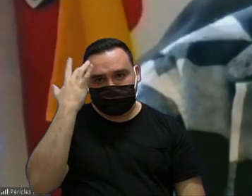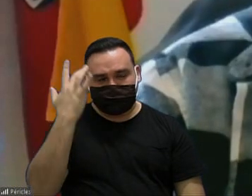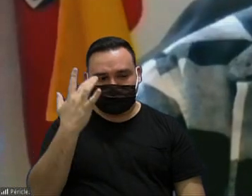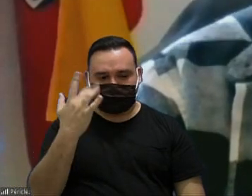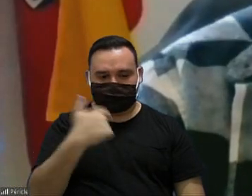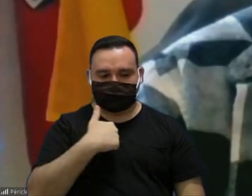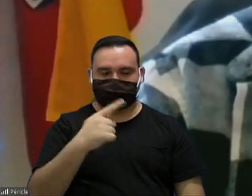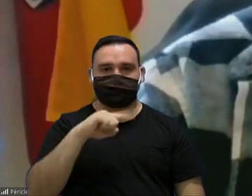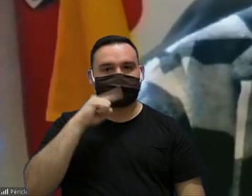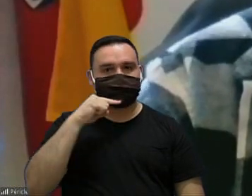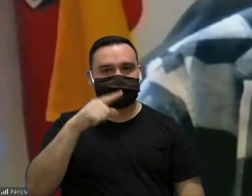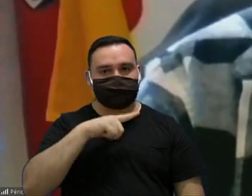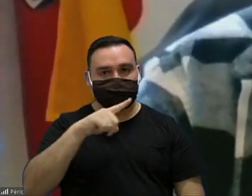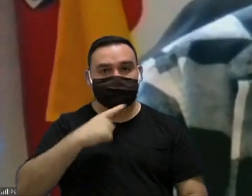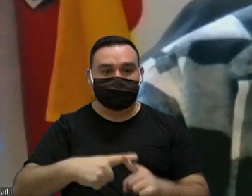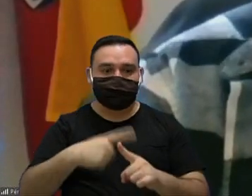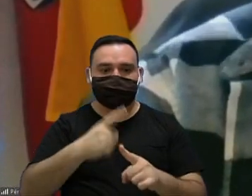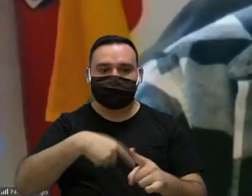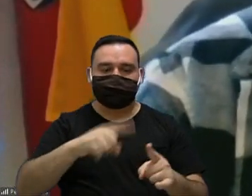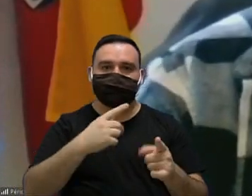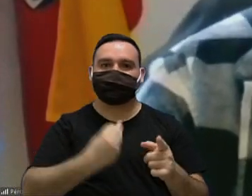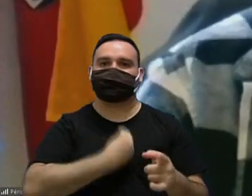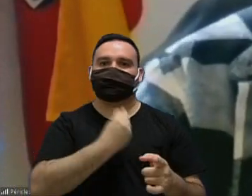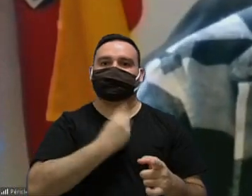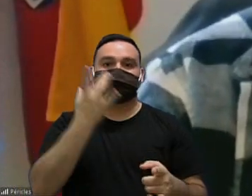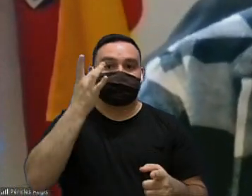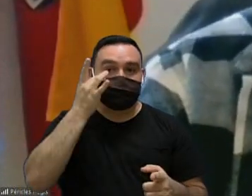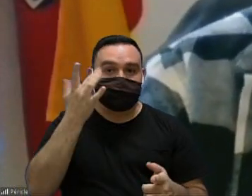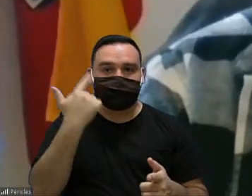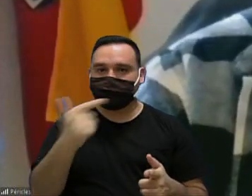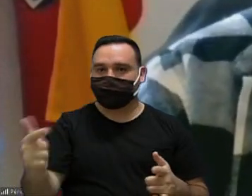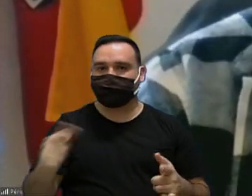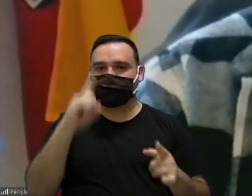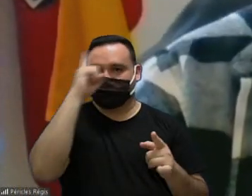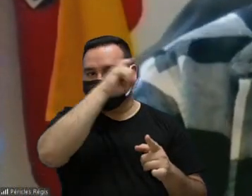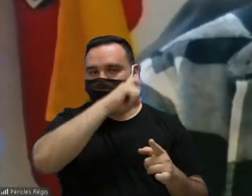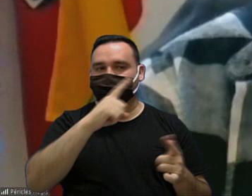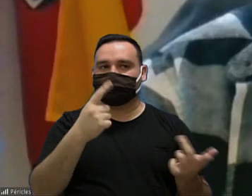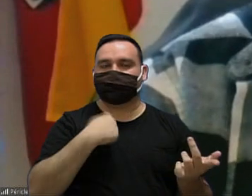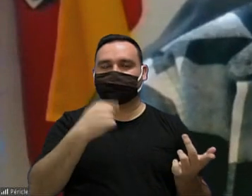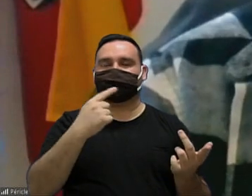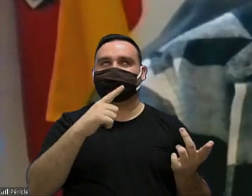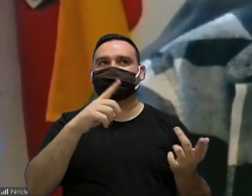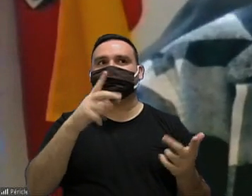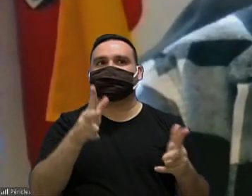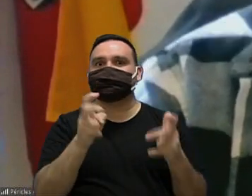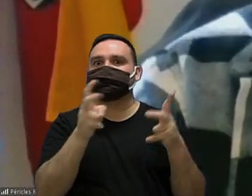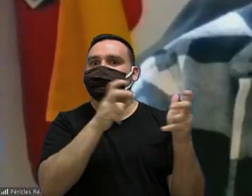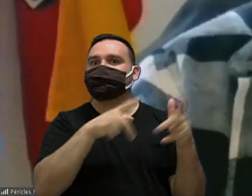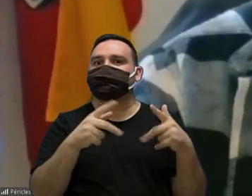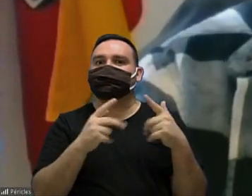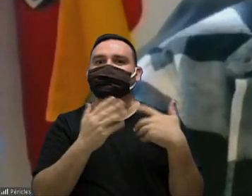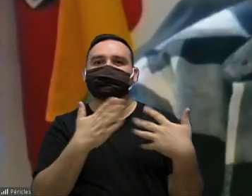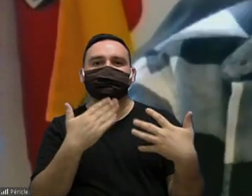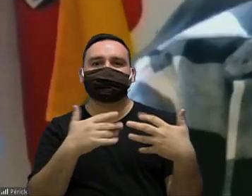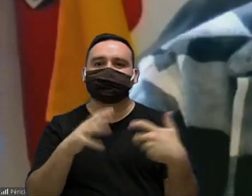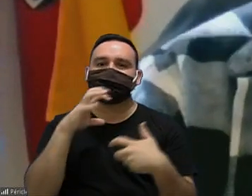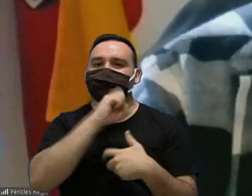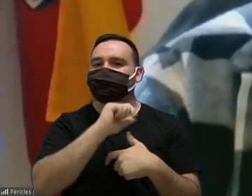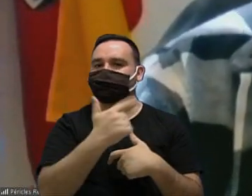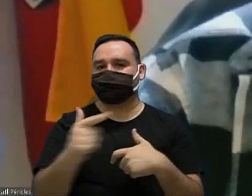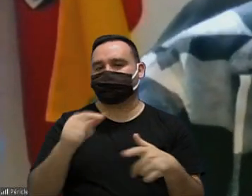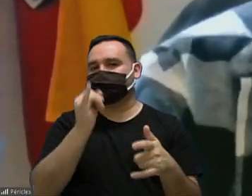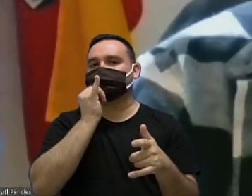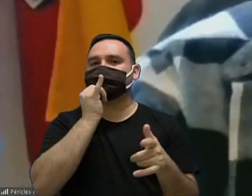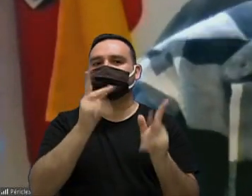quando gera dúvida principalmente por não estarmos presencialmente no plenário fica difícil de ter esse bate bola rápido como